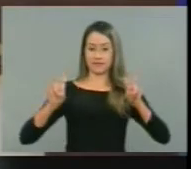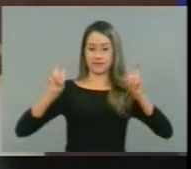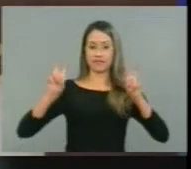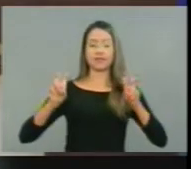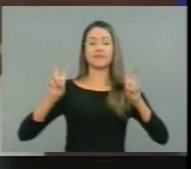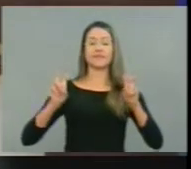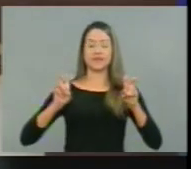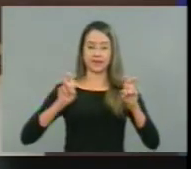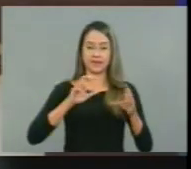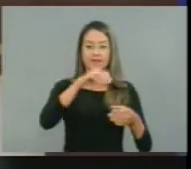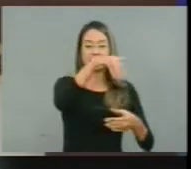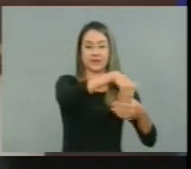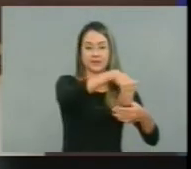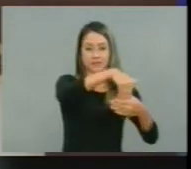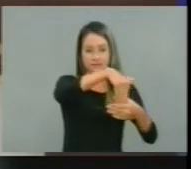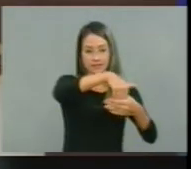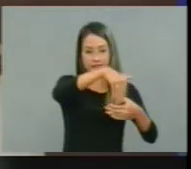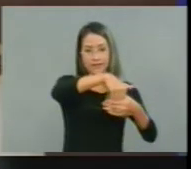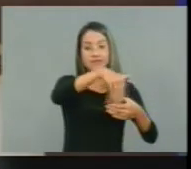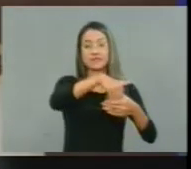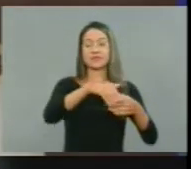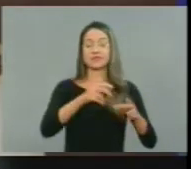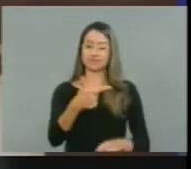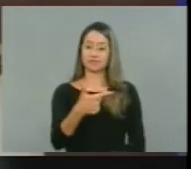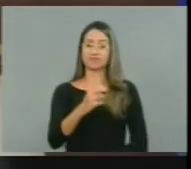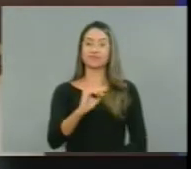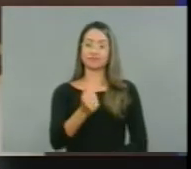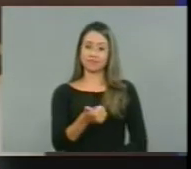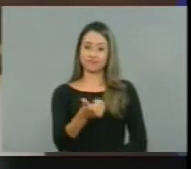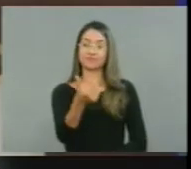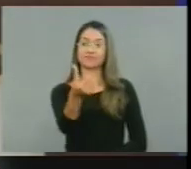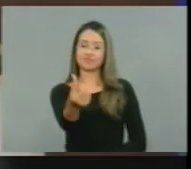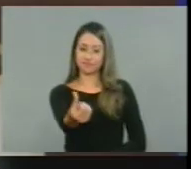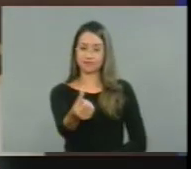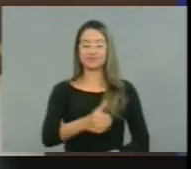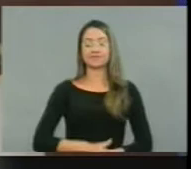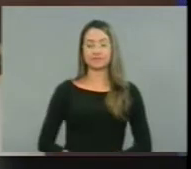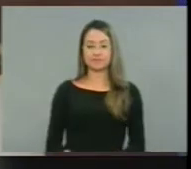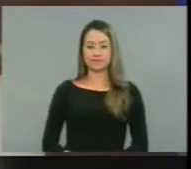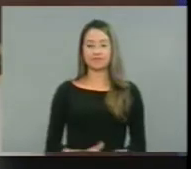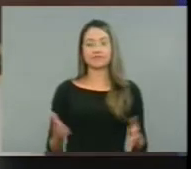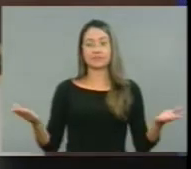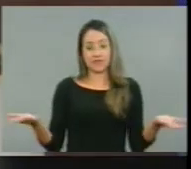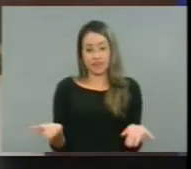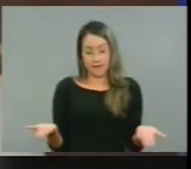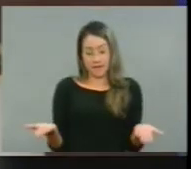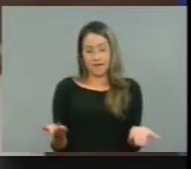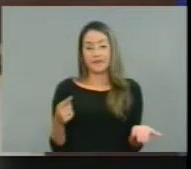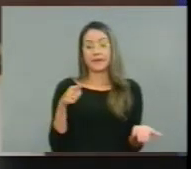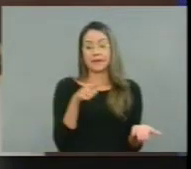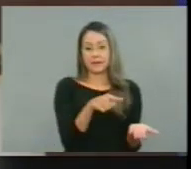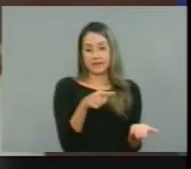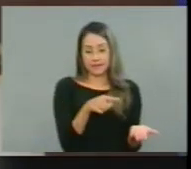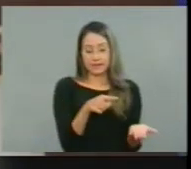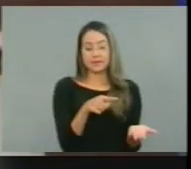2016, sem obviamente nominar, sem obviamente